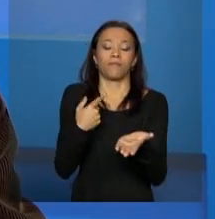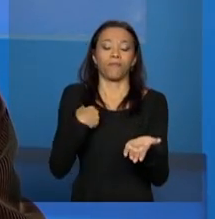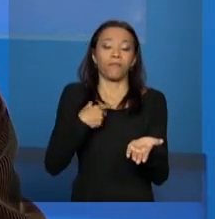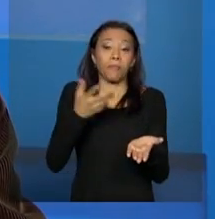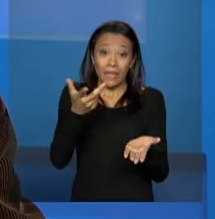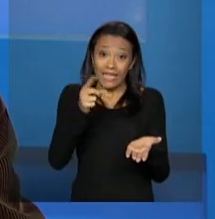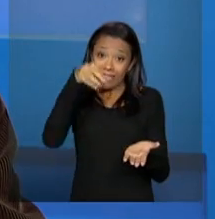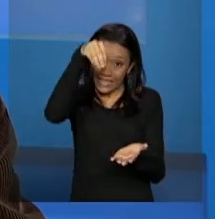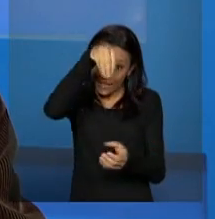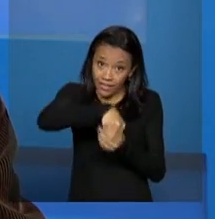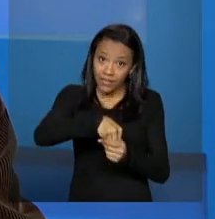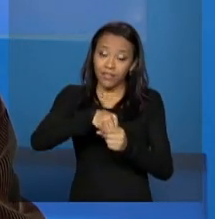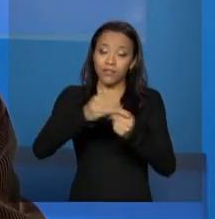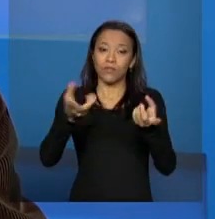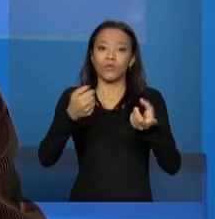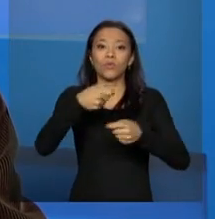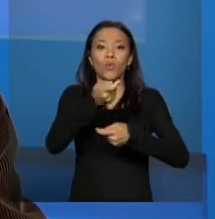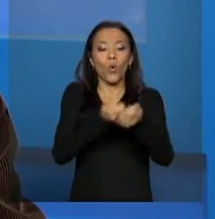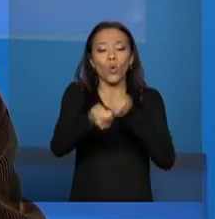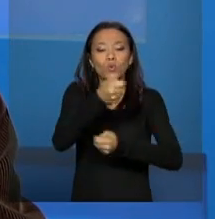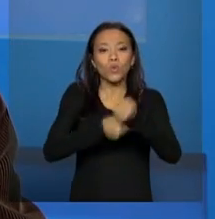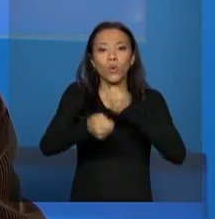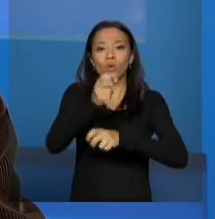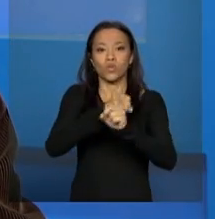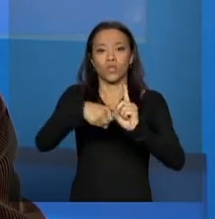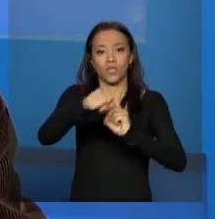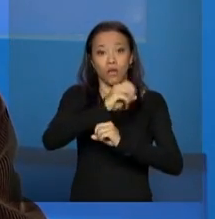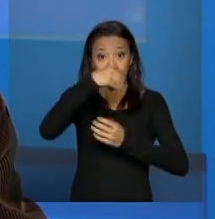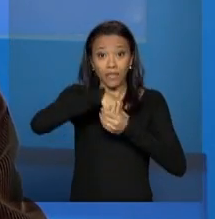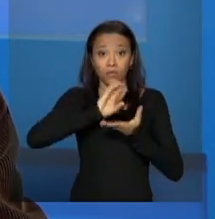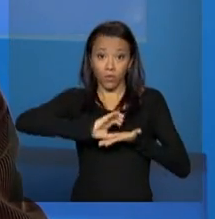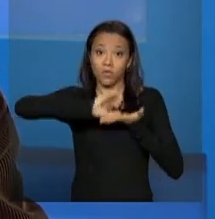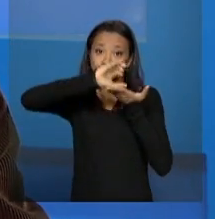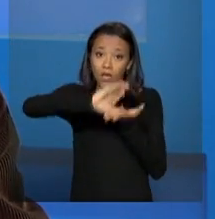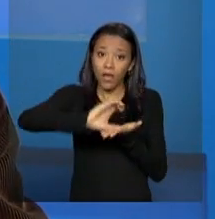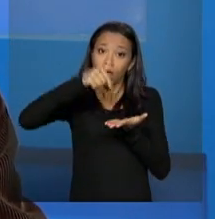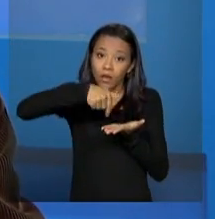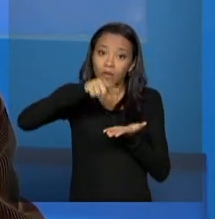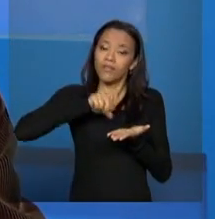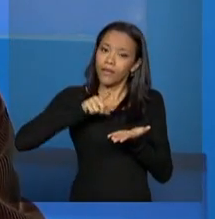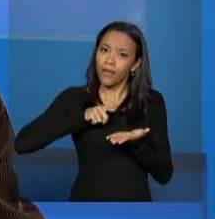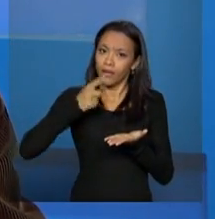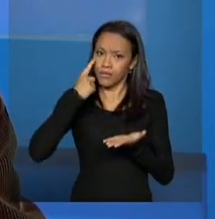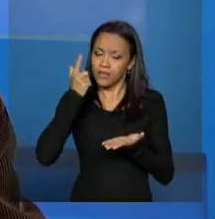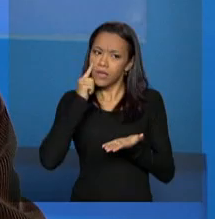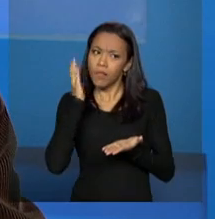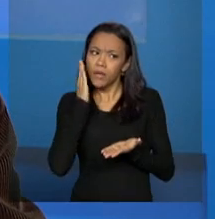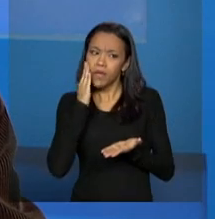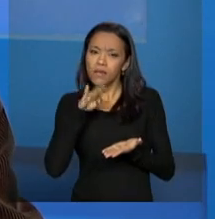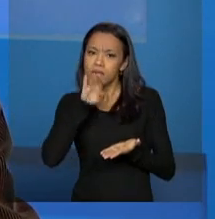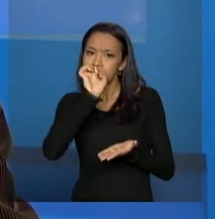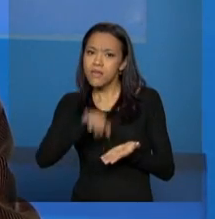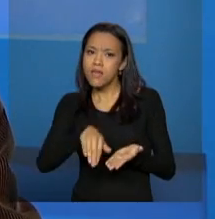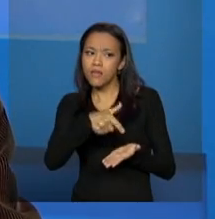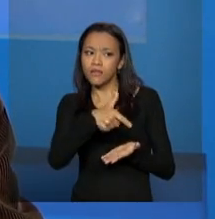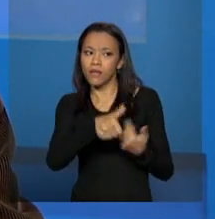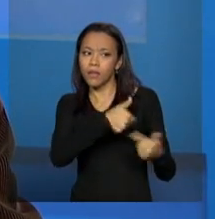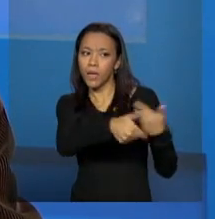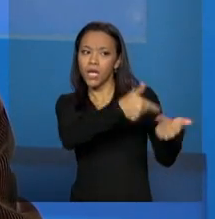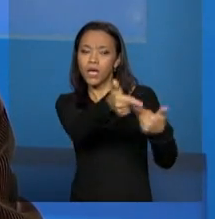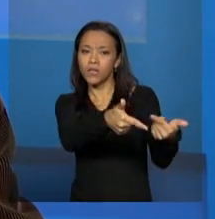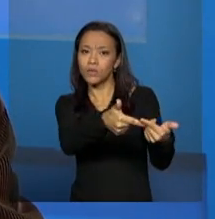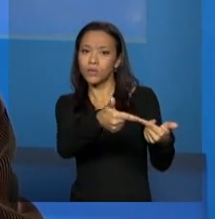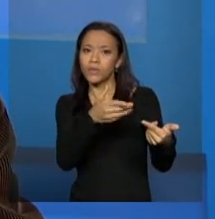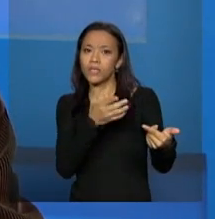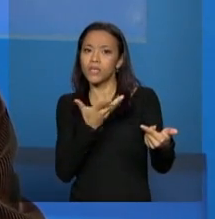dentro do controle social, nos conselhos municipais, estaduais e nacional, ter este olhar de quem efetivamente trabalha, que são os